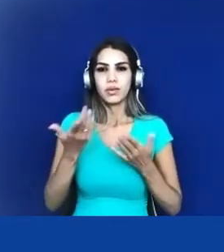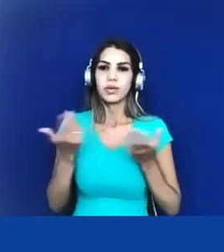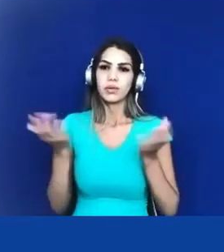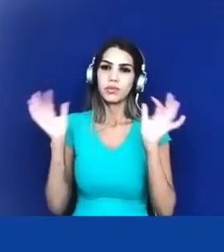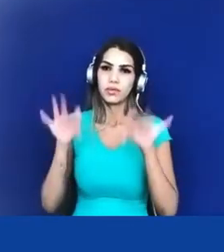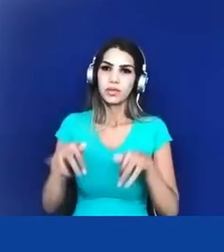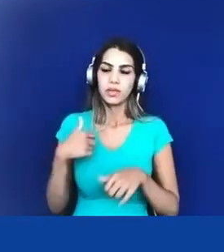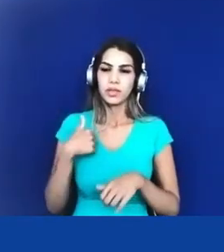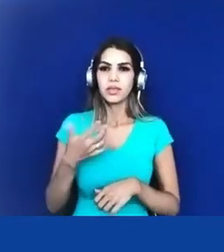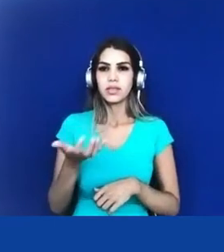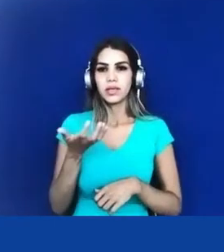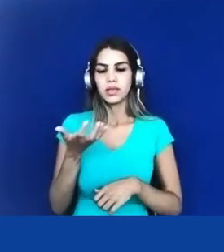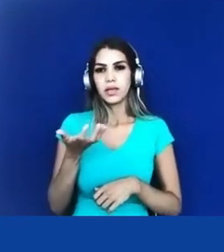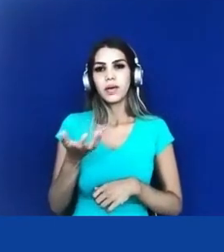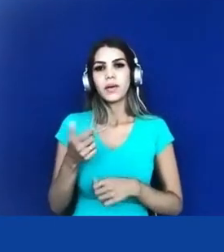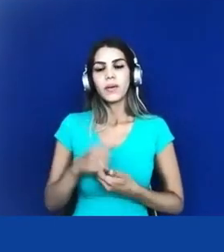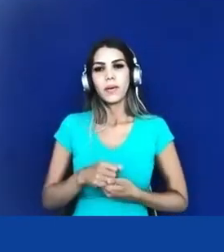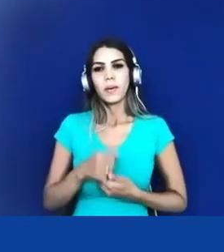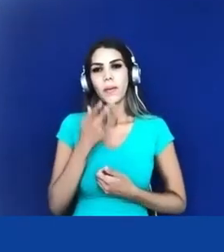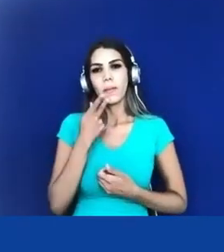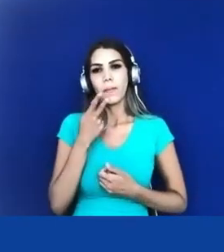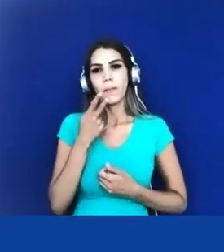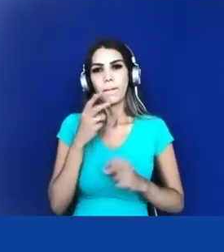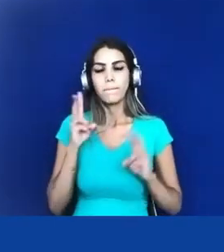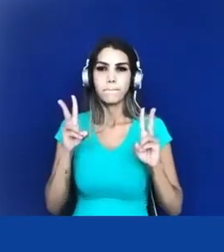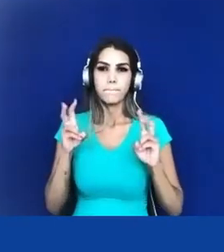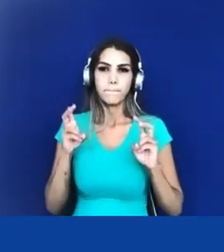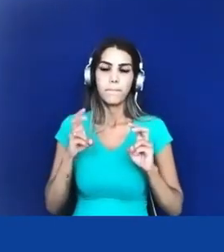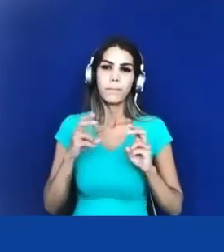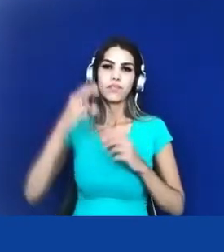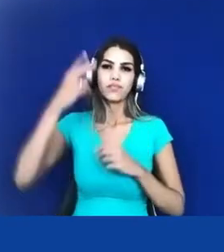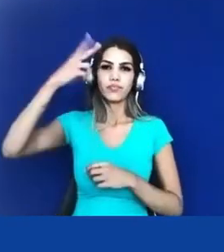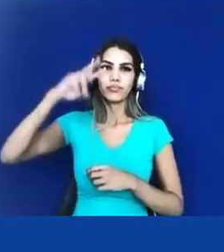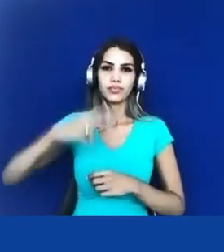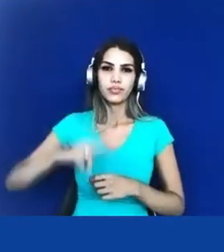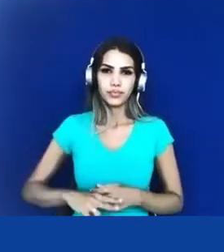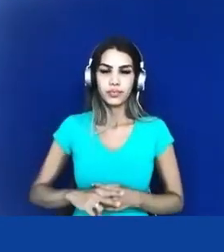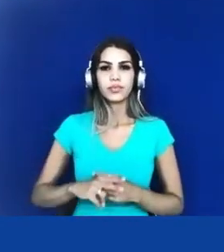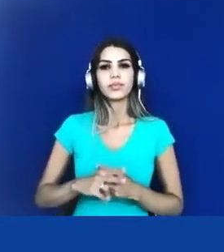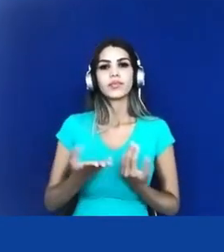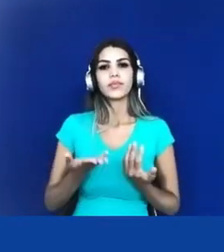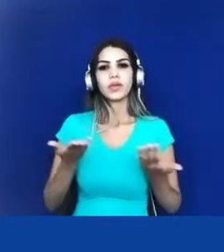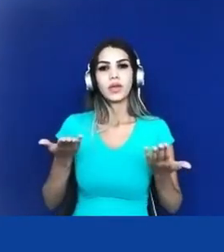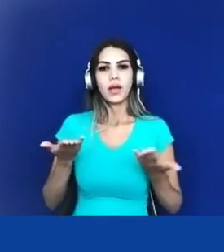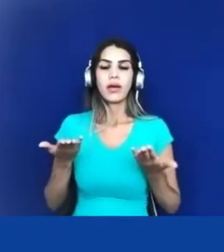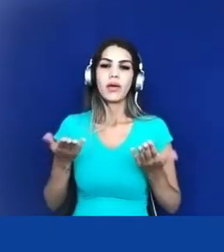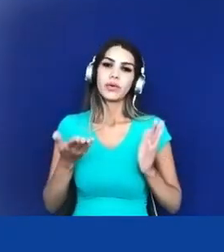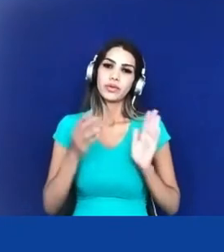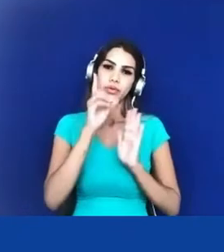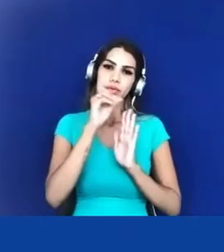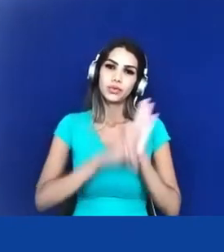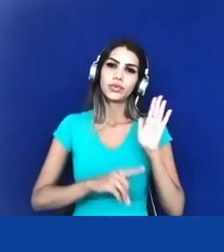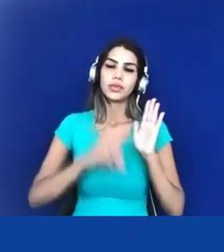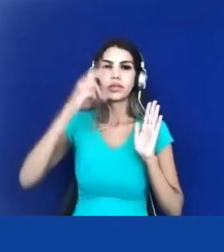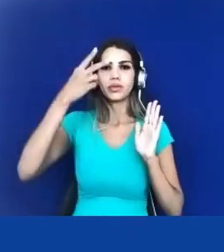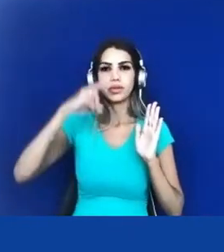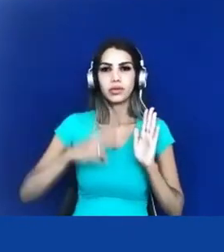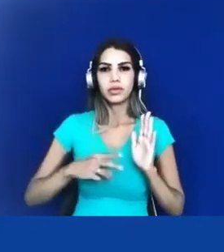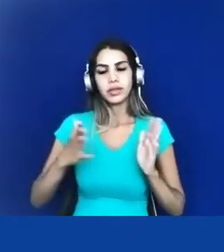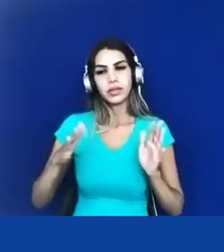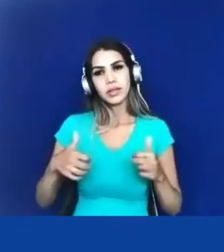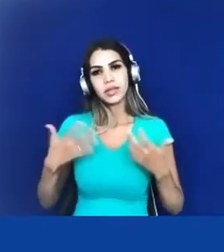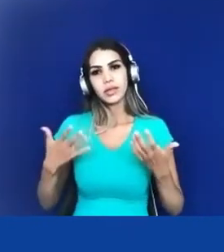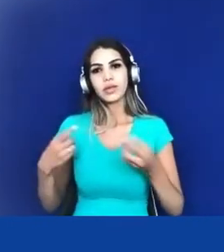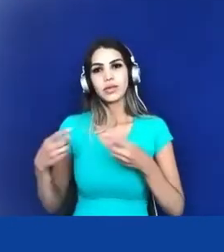gostaria de trazer aí um pouco dos retrocessos né nos nossos direitos e aí o diálogo é com o professor